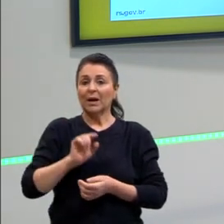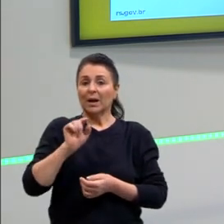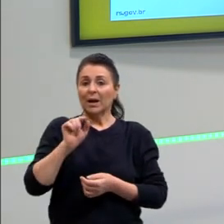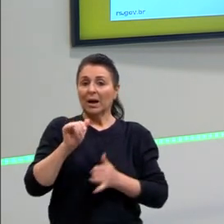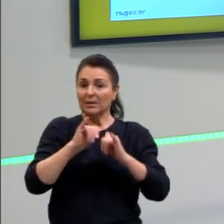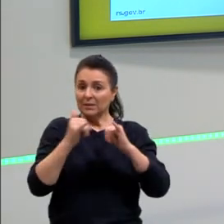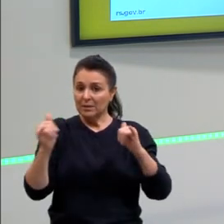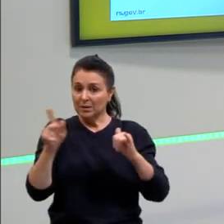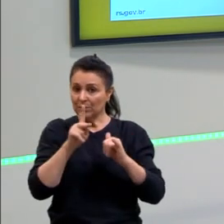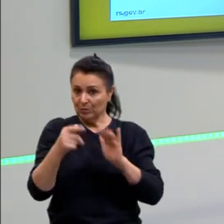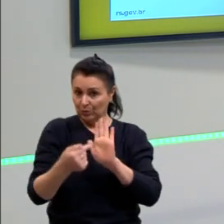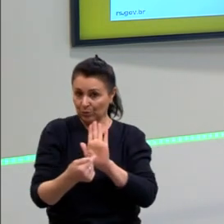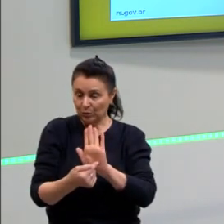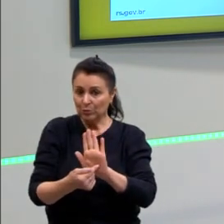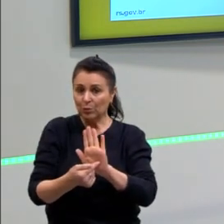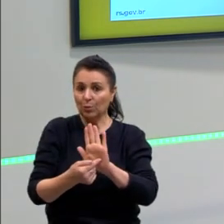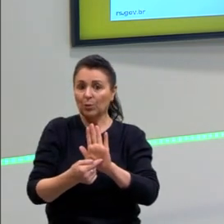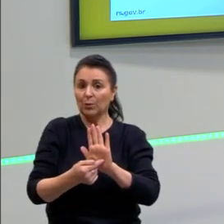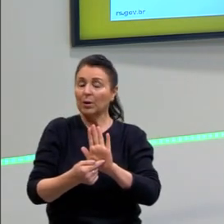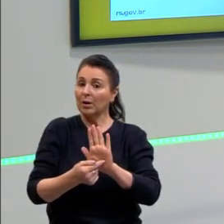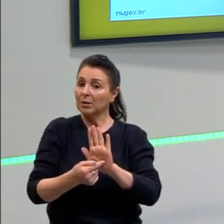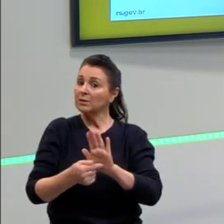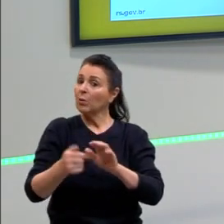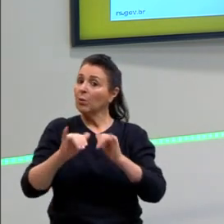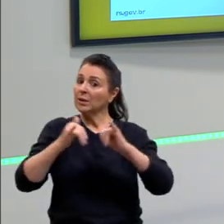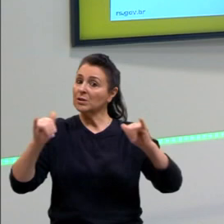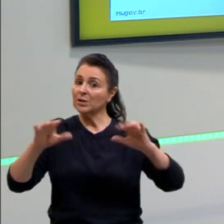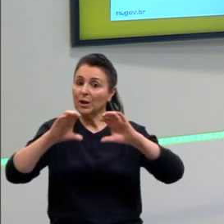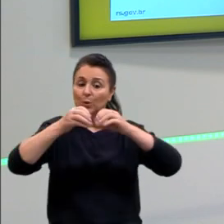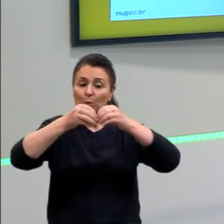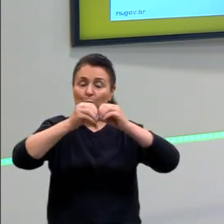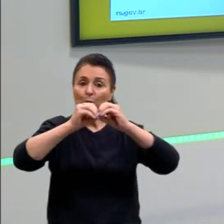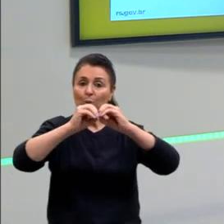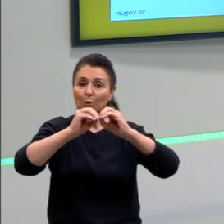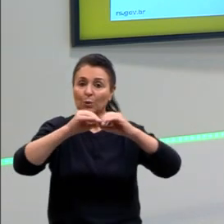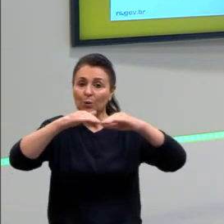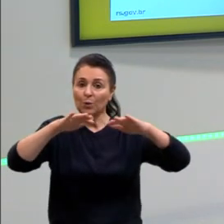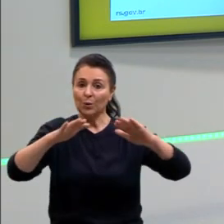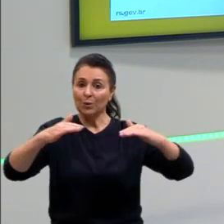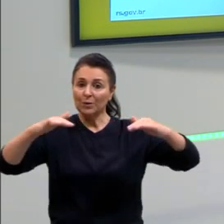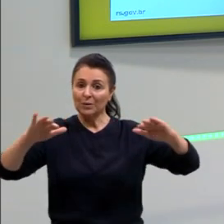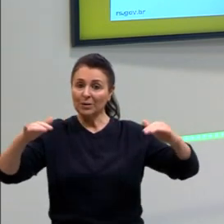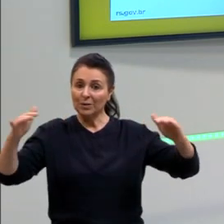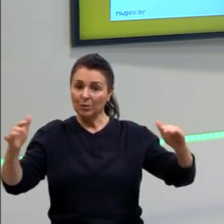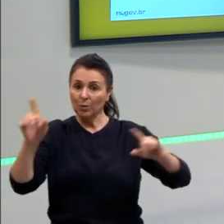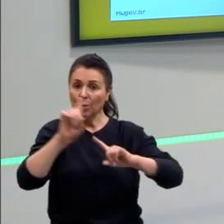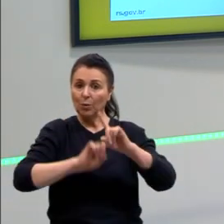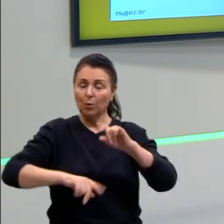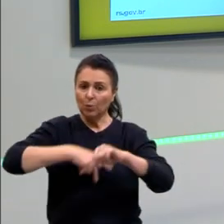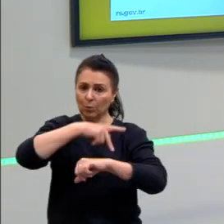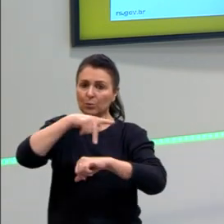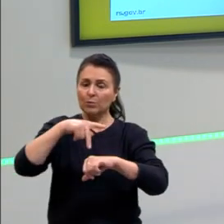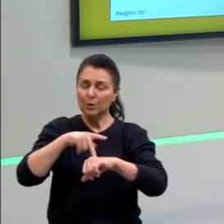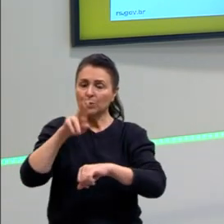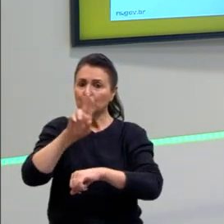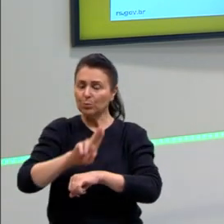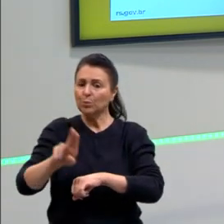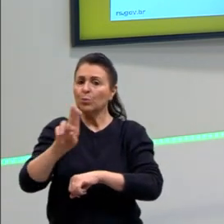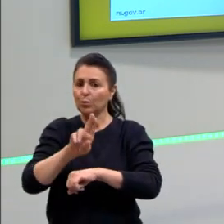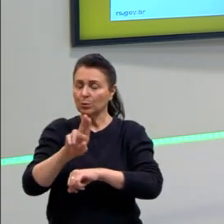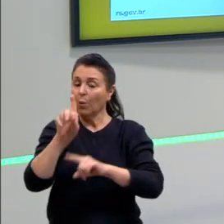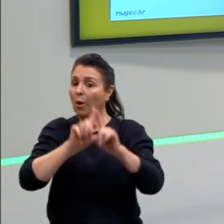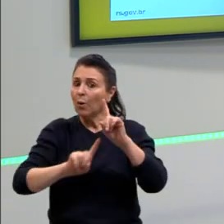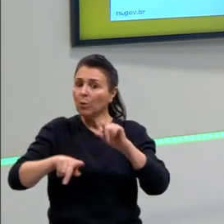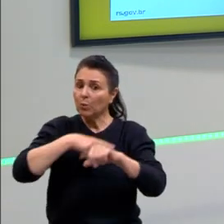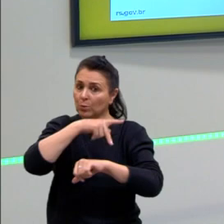aqui, são justamente do oceano. O oceano, então, hoje, né, muitas, alguns países, utilizam muito essas